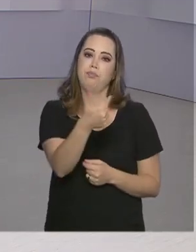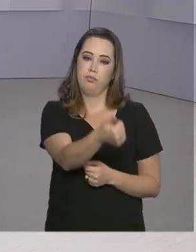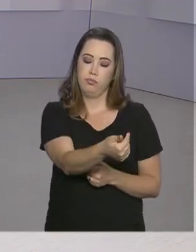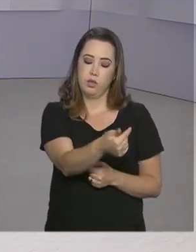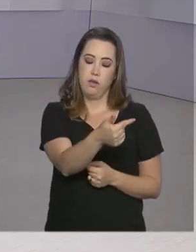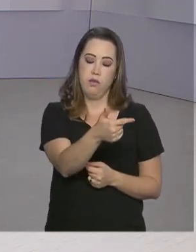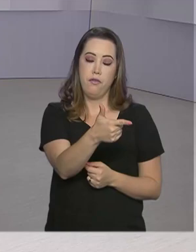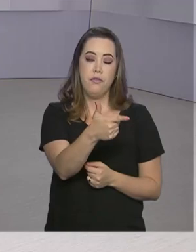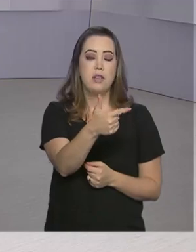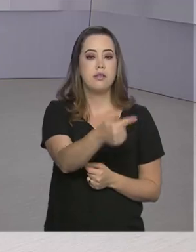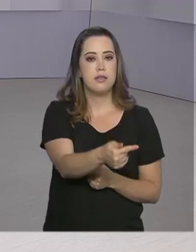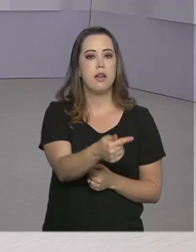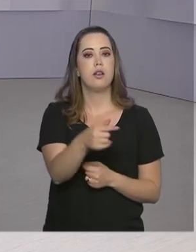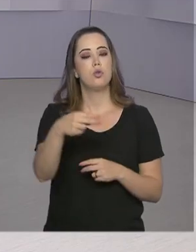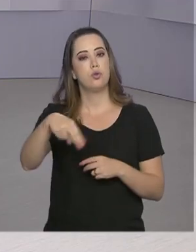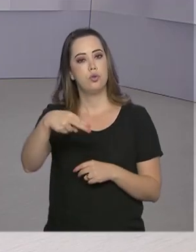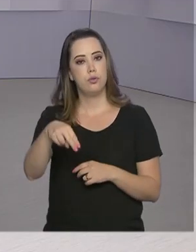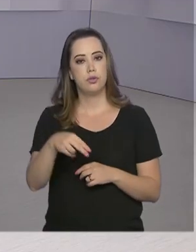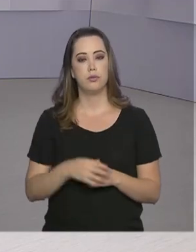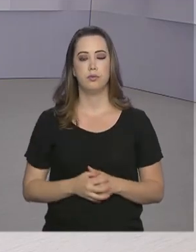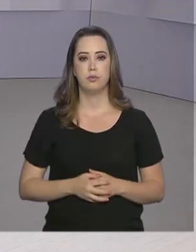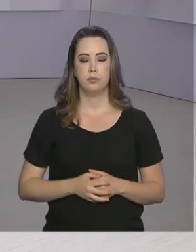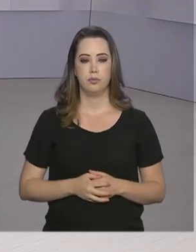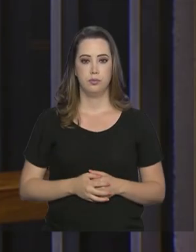participação da primeira-dama, Michele Bolsonaro.